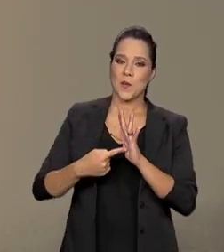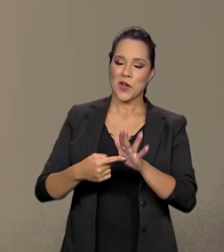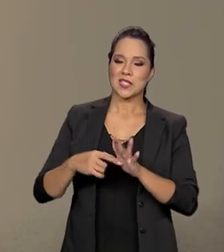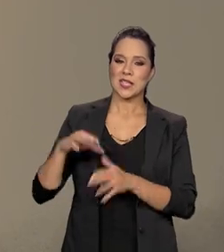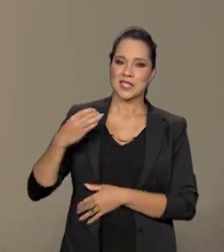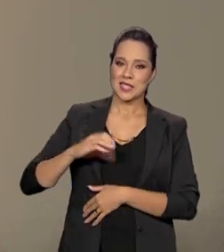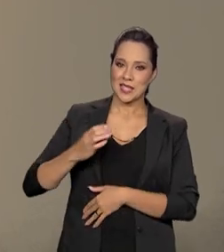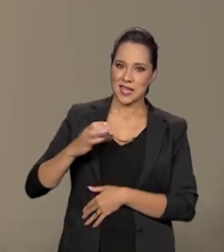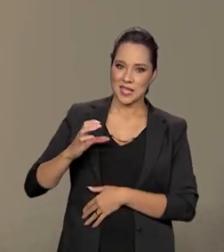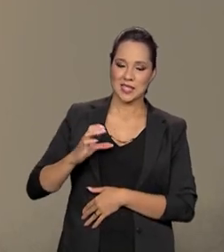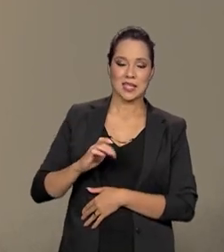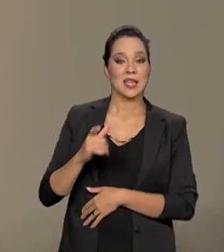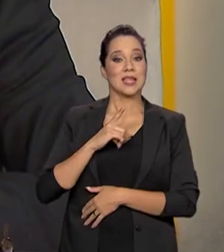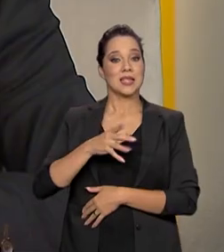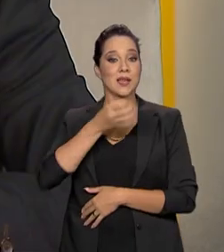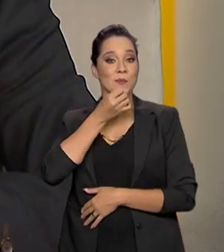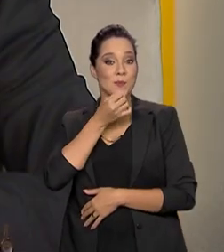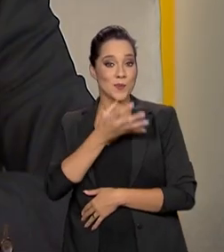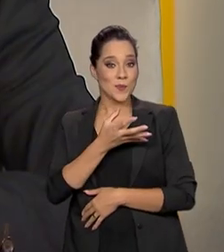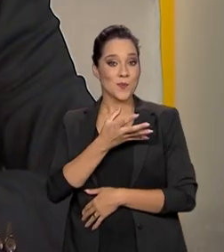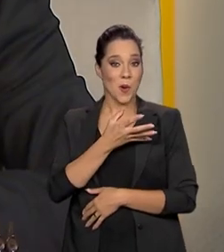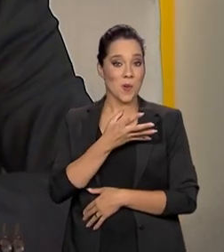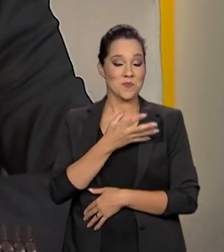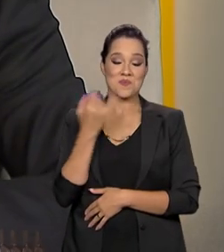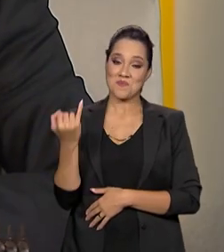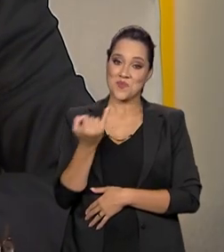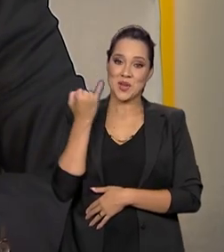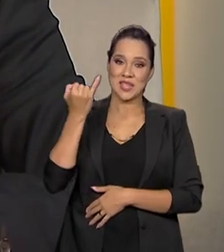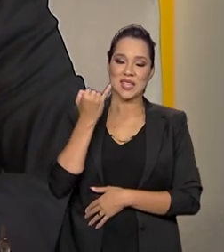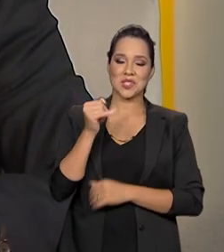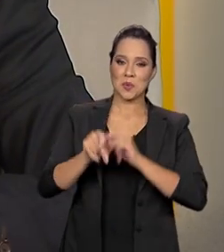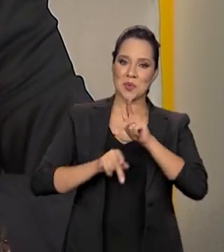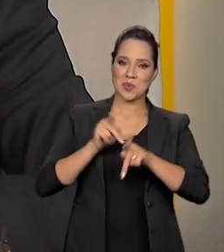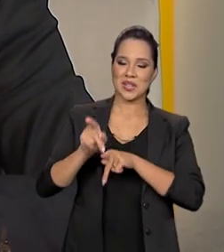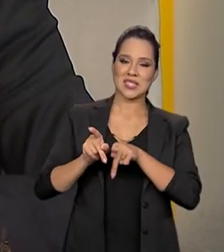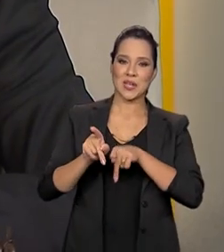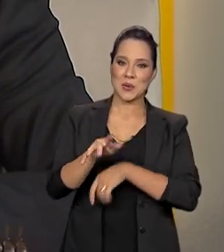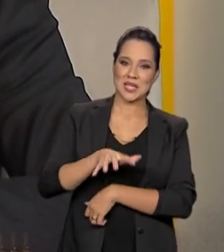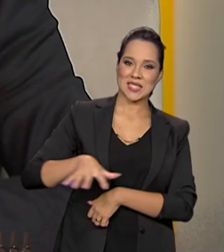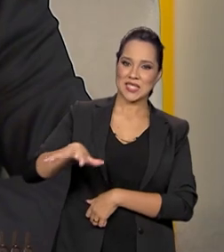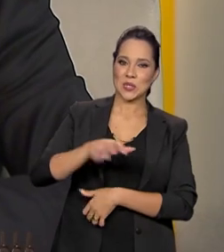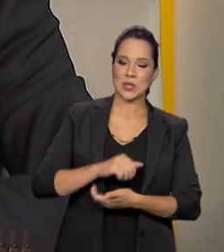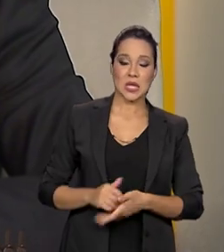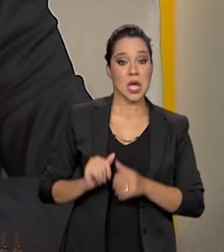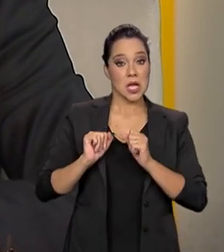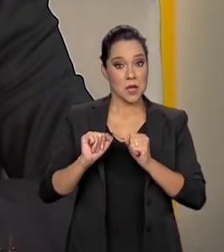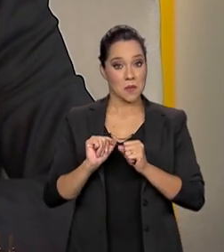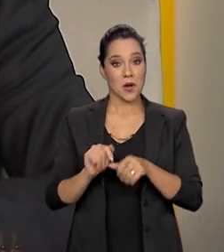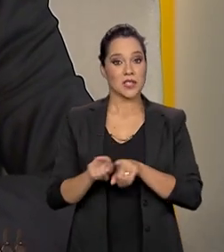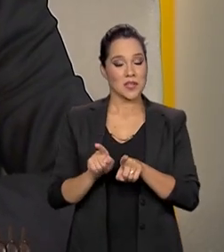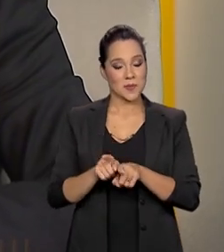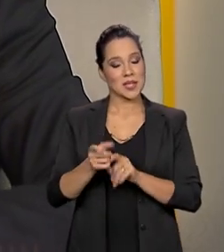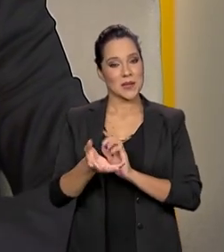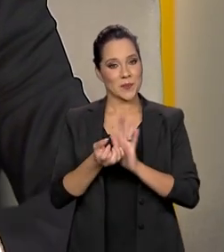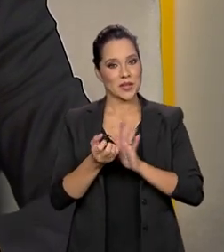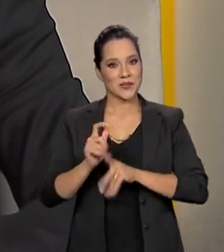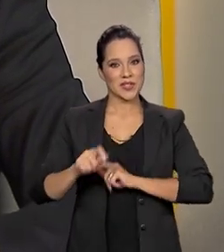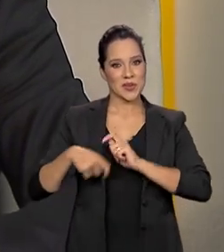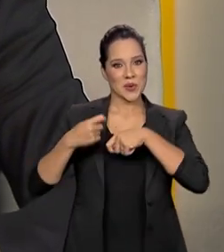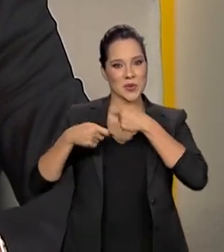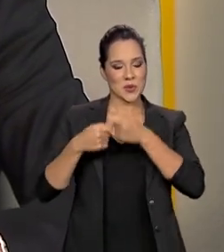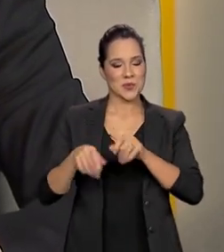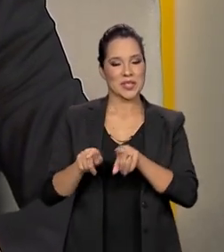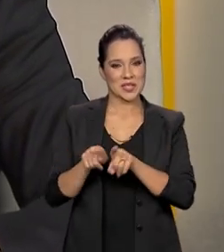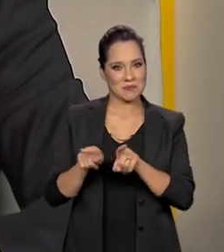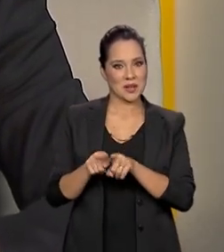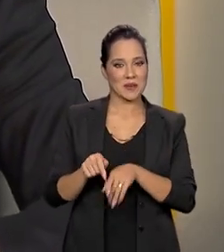ciência traz um benefício fundamental para as populações locais que pode trazer benefícios econômicos